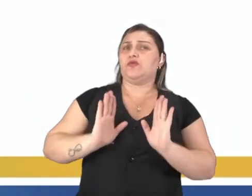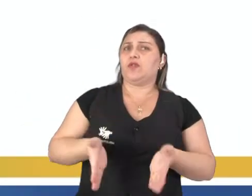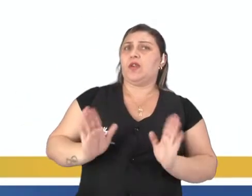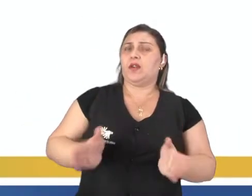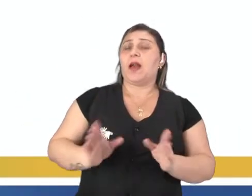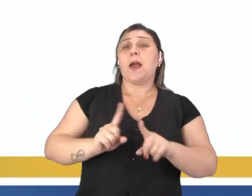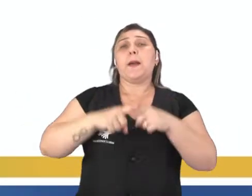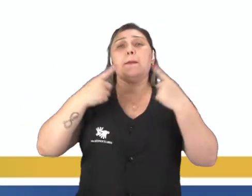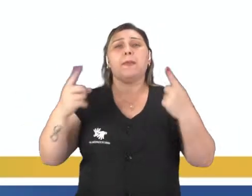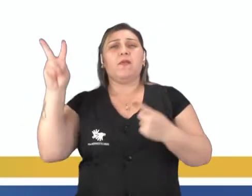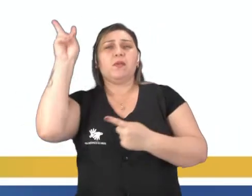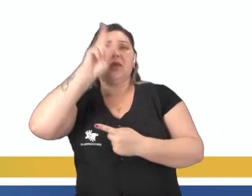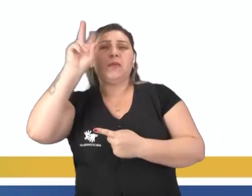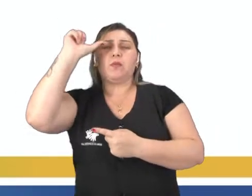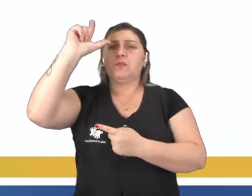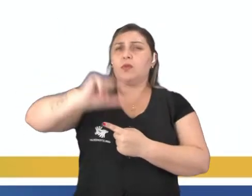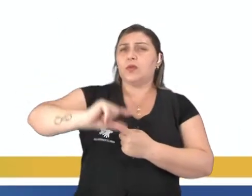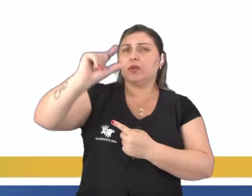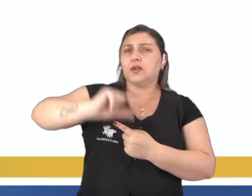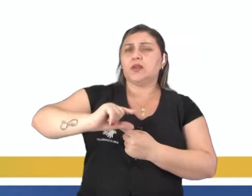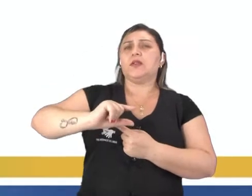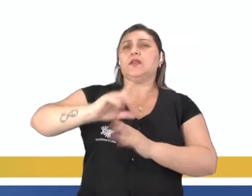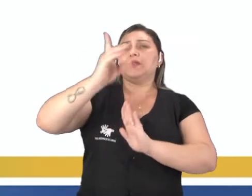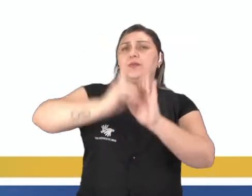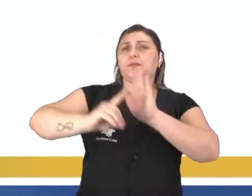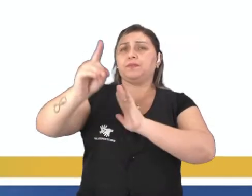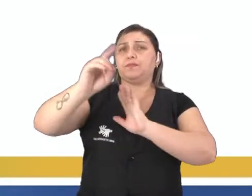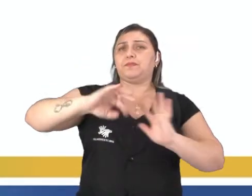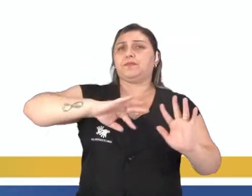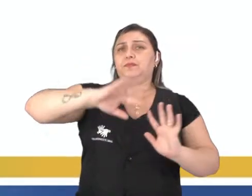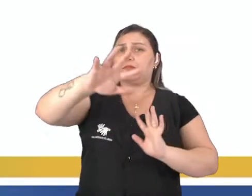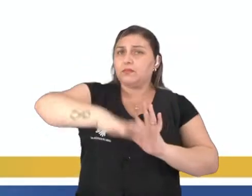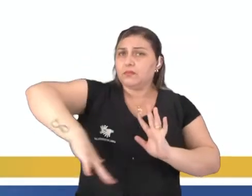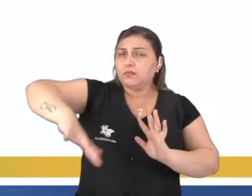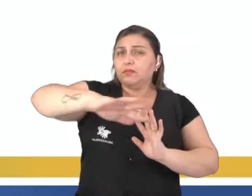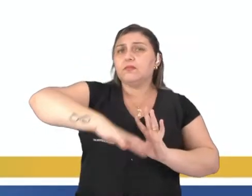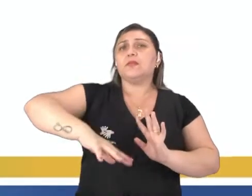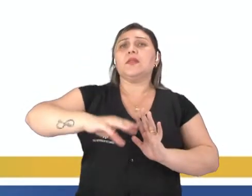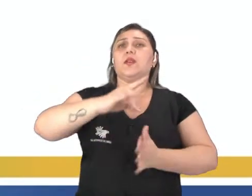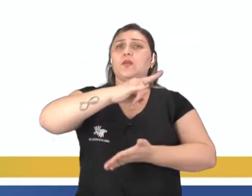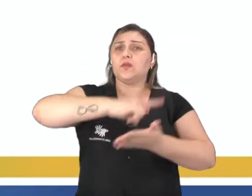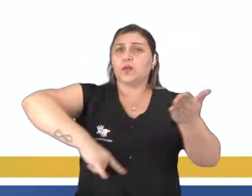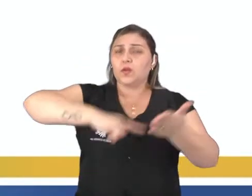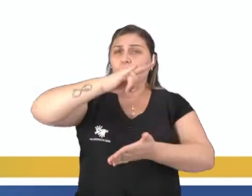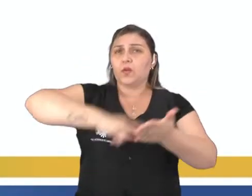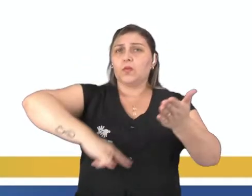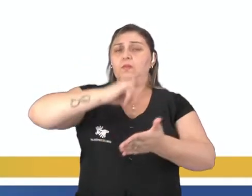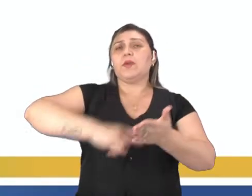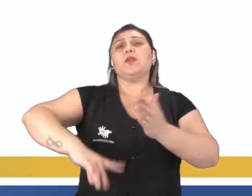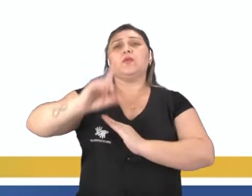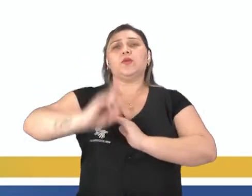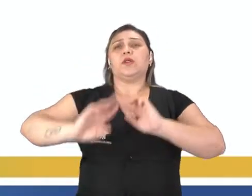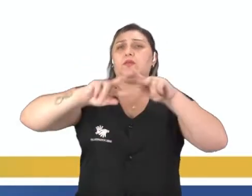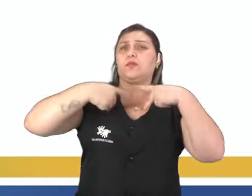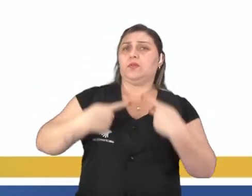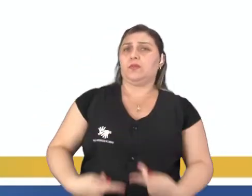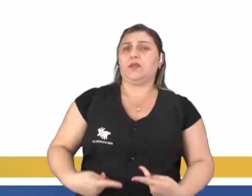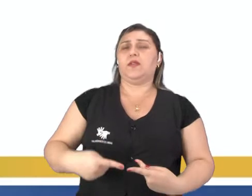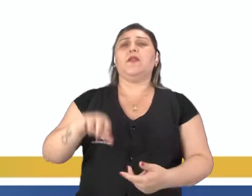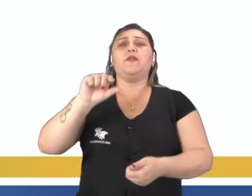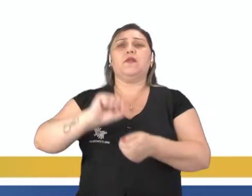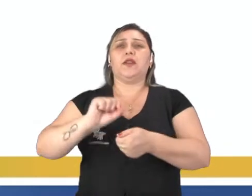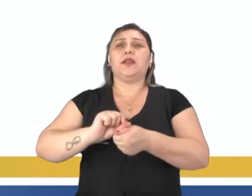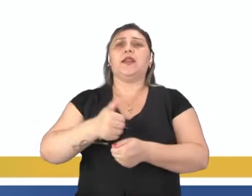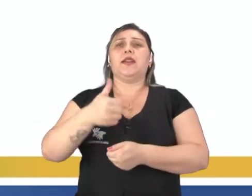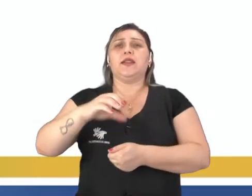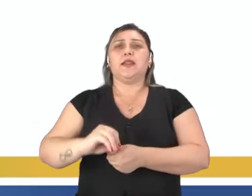Mas vamos relembrar um pouquinho. A Declaração Universal dos Direitos Humanos é um documento marco na história dos direitos humanos. Foi estabelecida